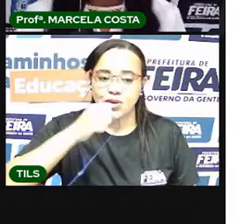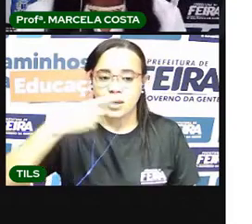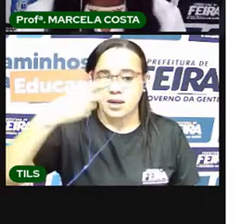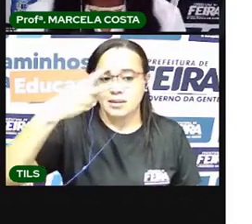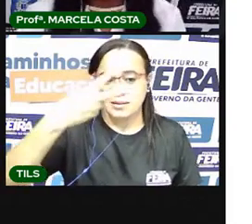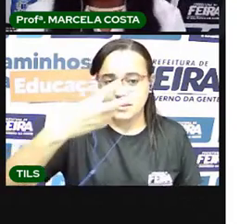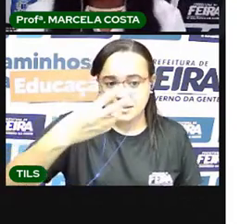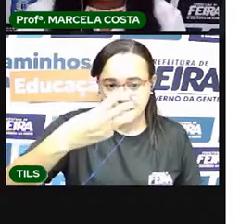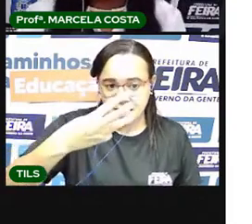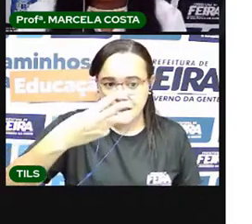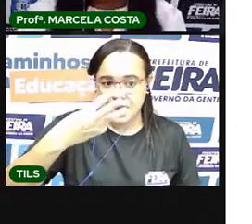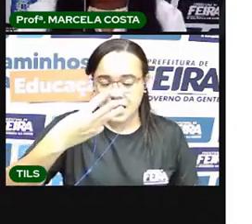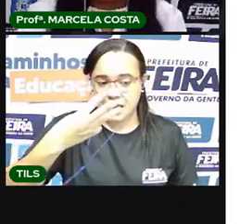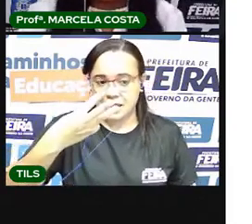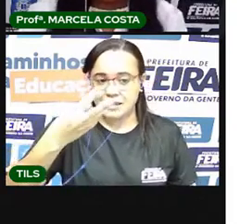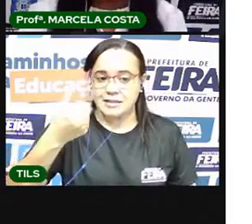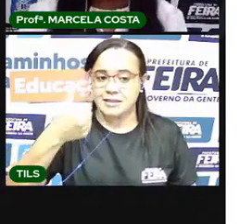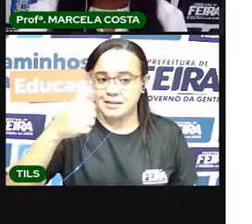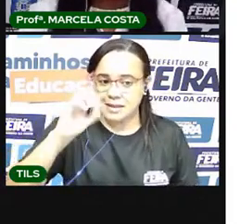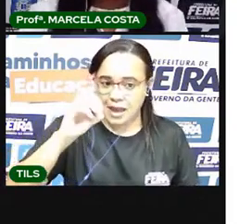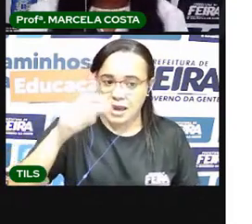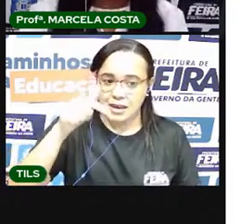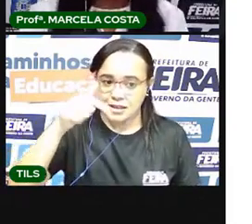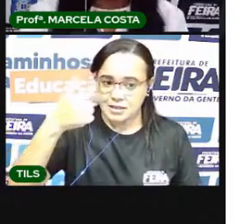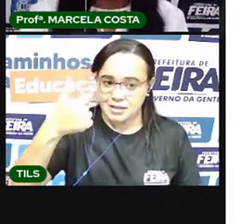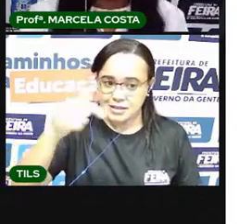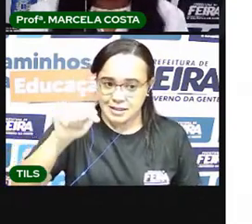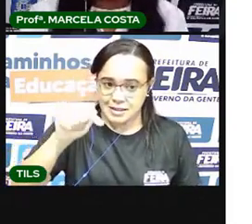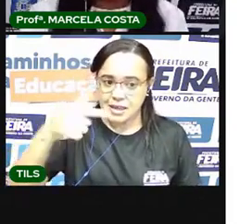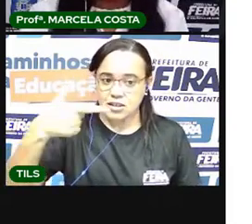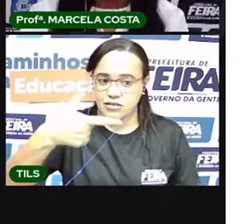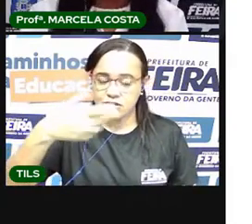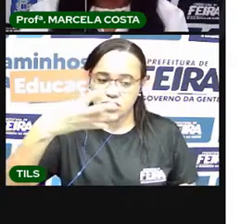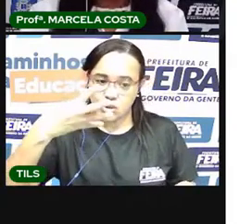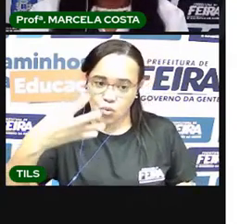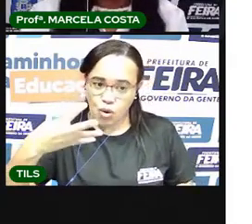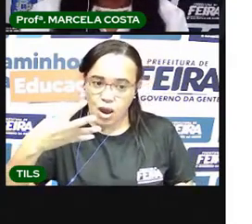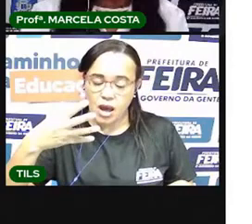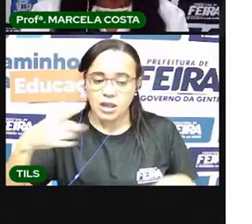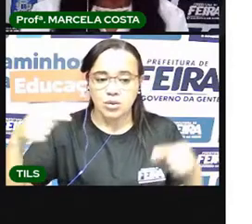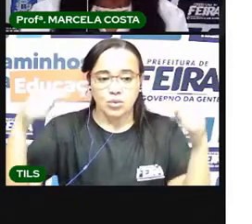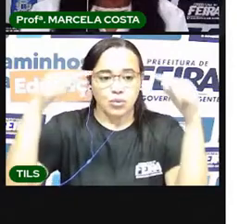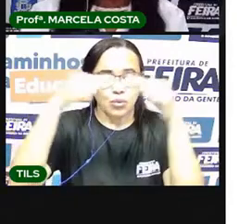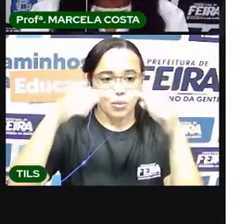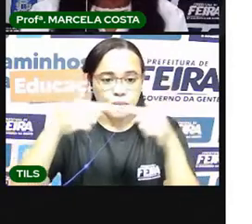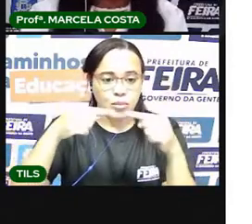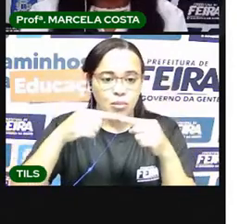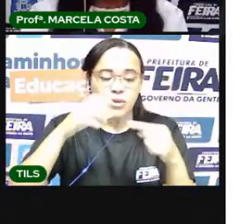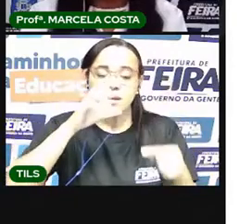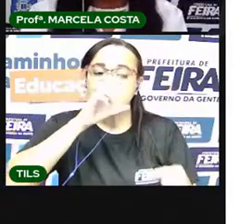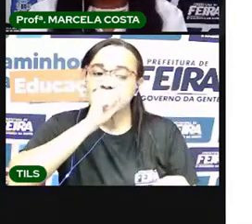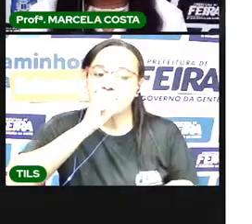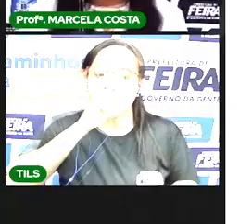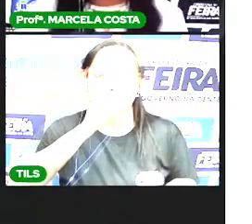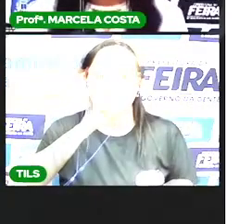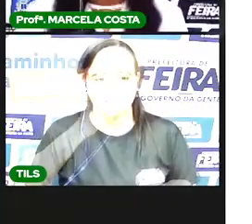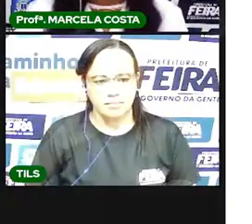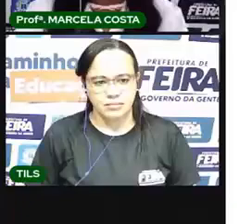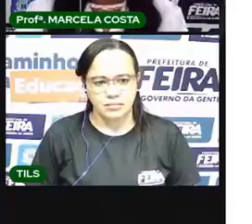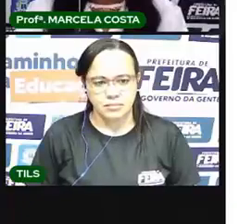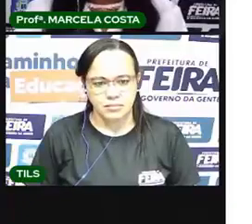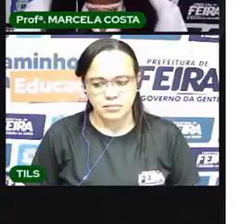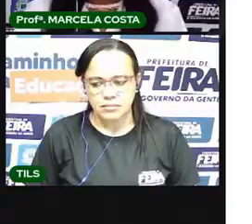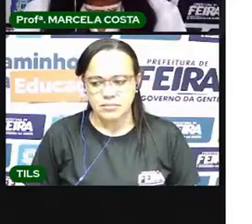As seguintes datas 17 e 24 de abril Caíram no sábado Tá vendo? Todos eles estão aqui destacados em vermelho